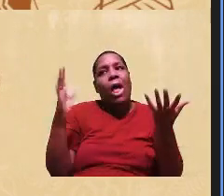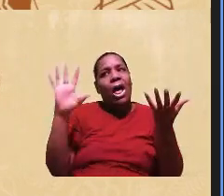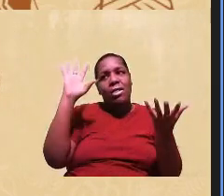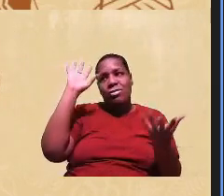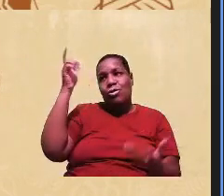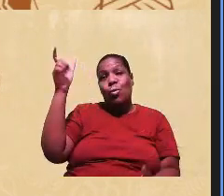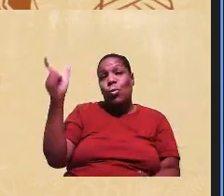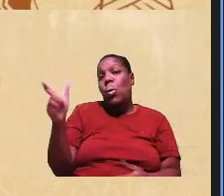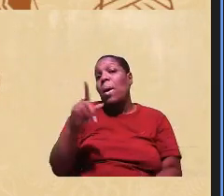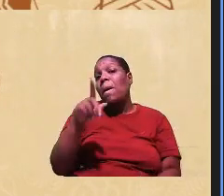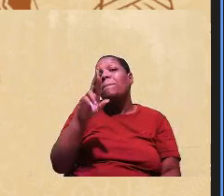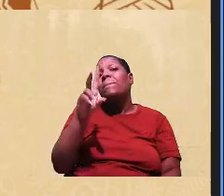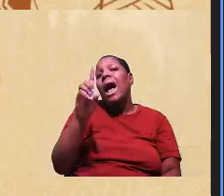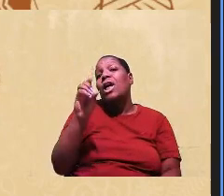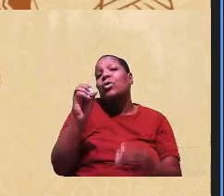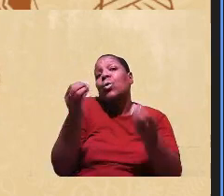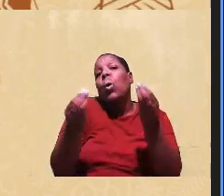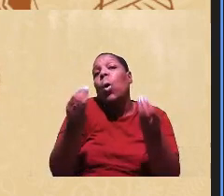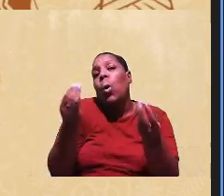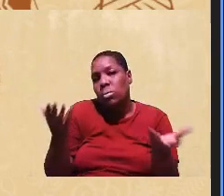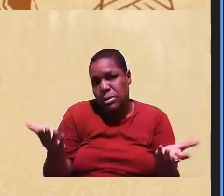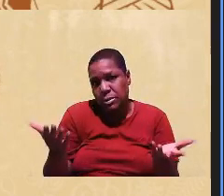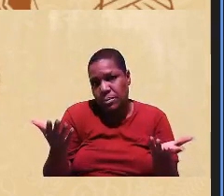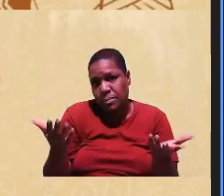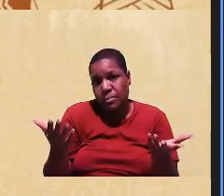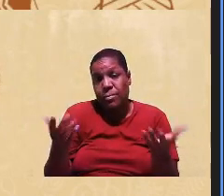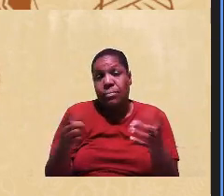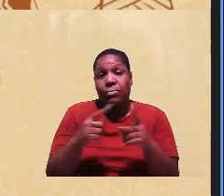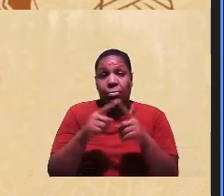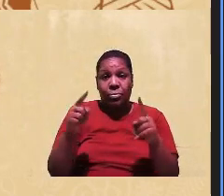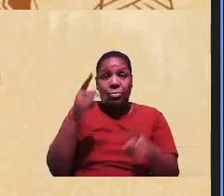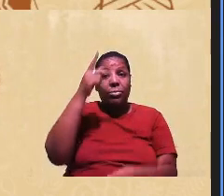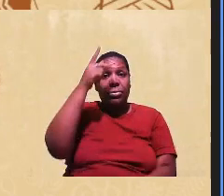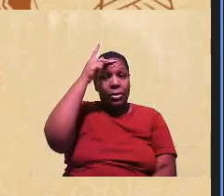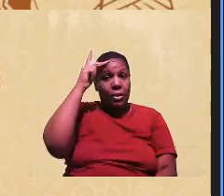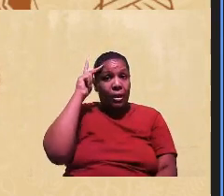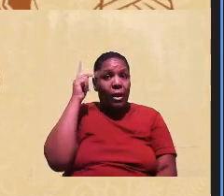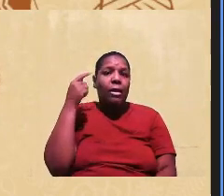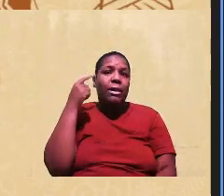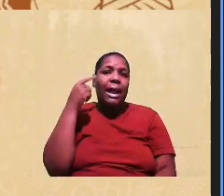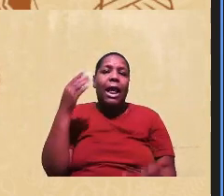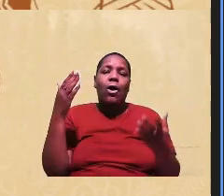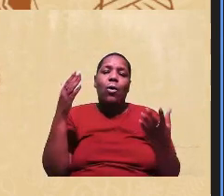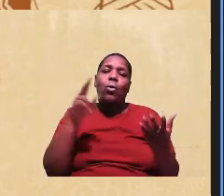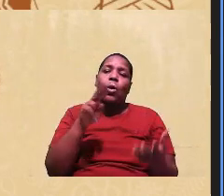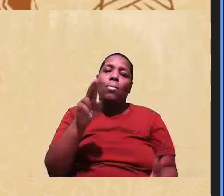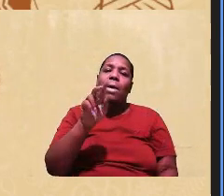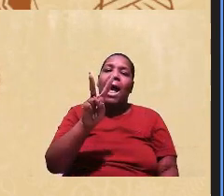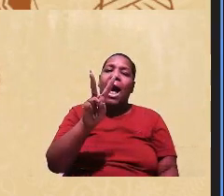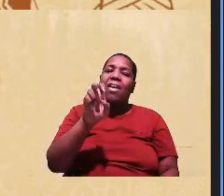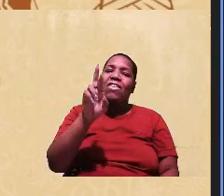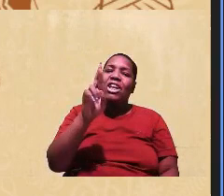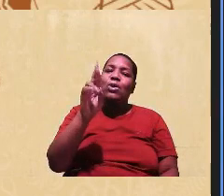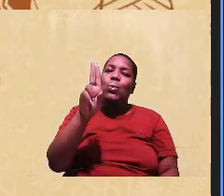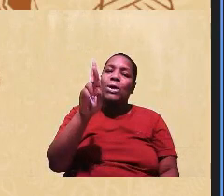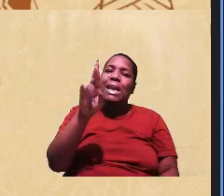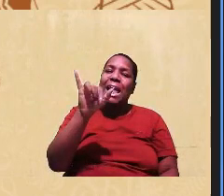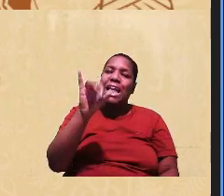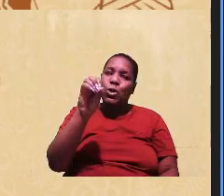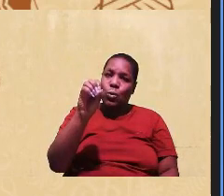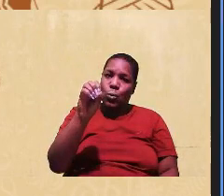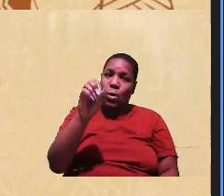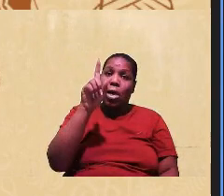pardo pelo IBGE. Já os fraudadores aventureiros, que também é muito interessante, seriam